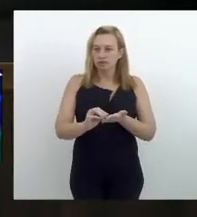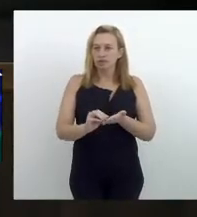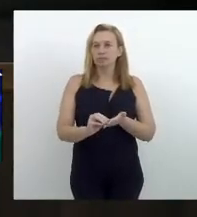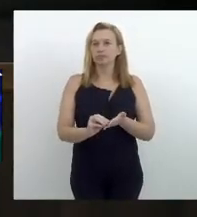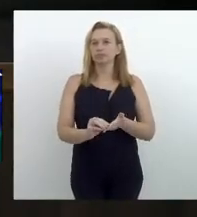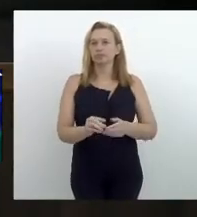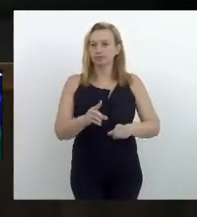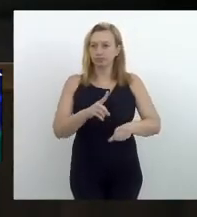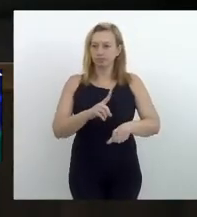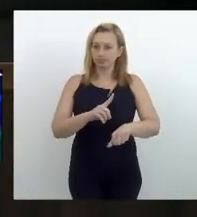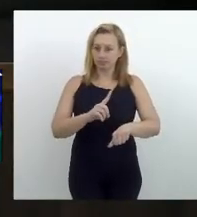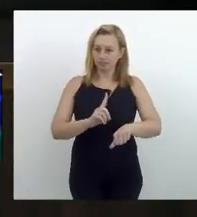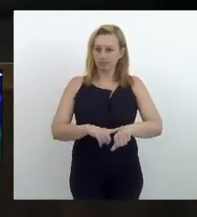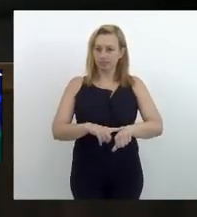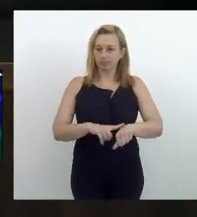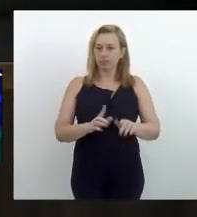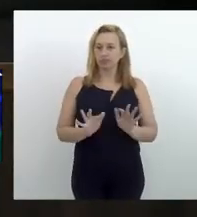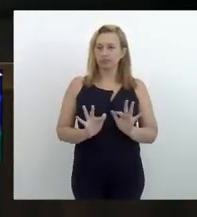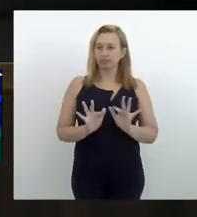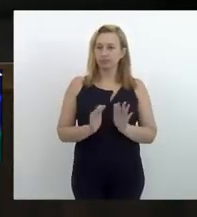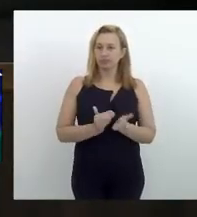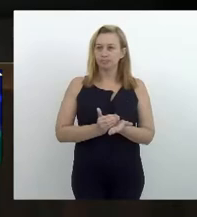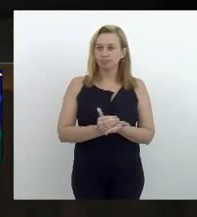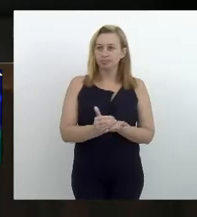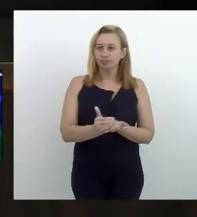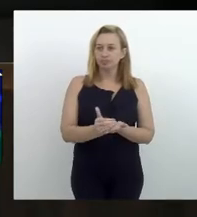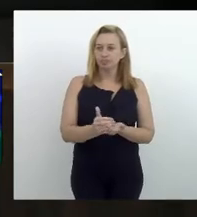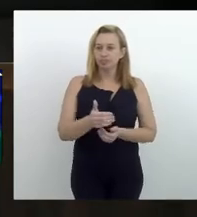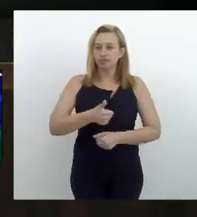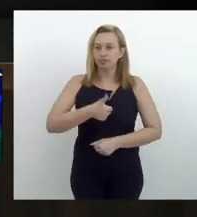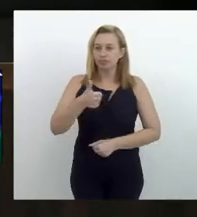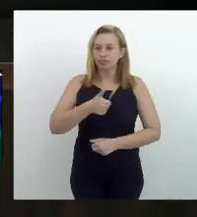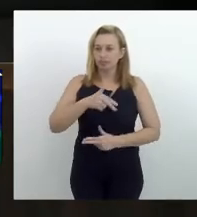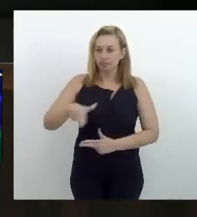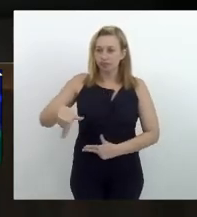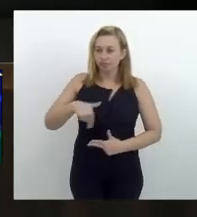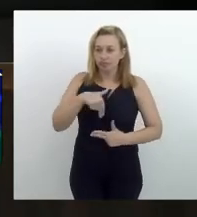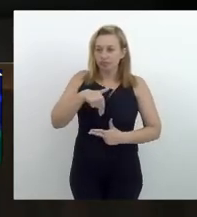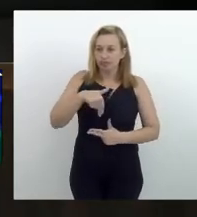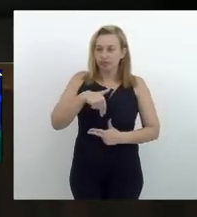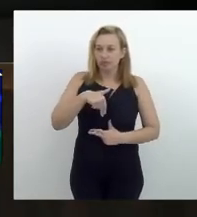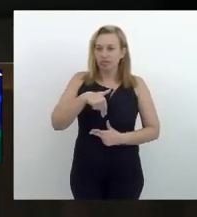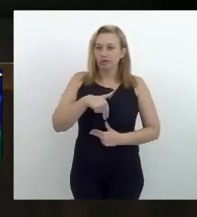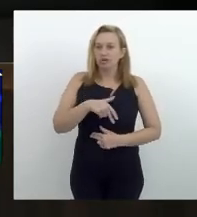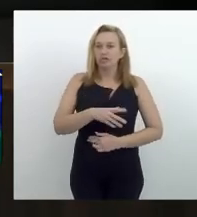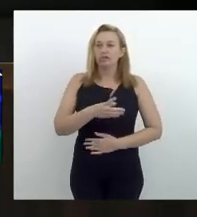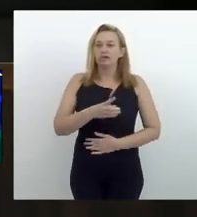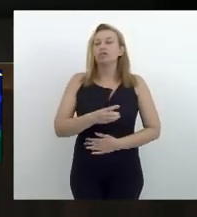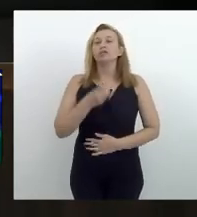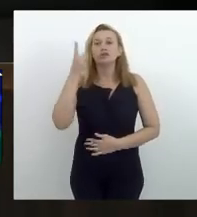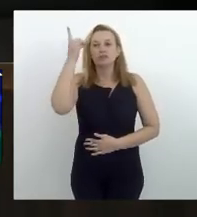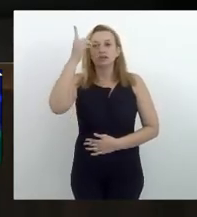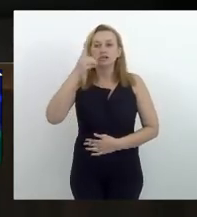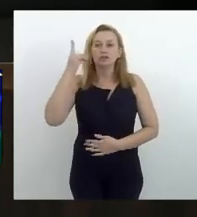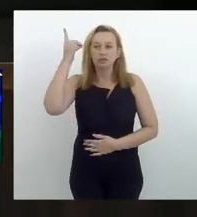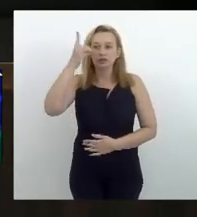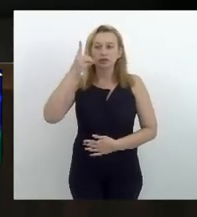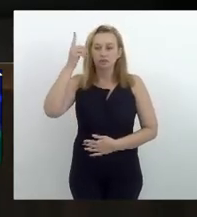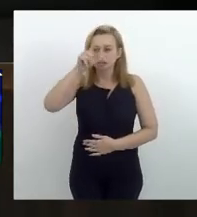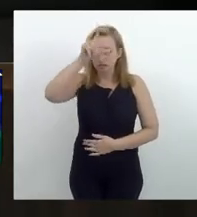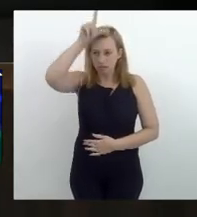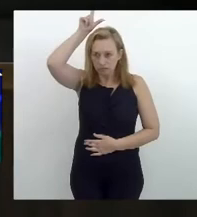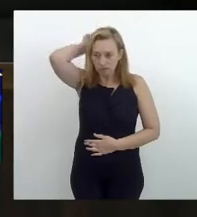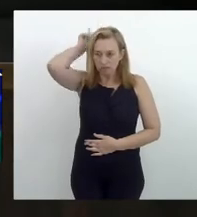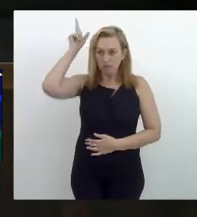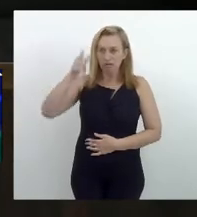passa-se ao expediente inicial. O primeiro orador inscrito é o nobre deputado Luiz